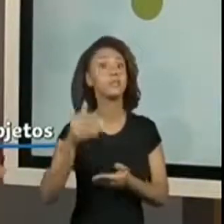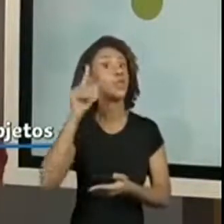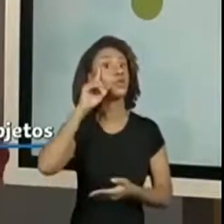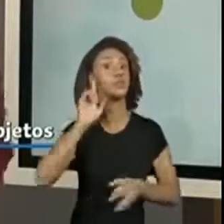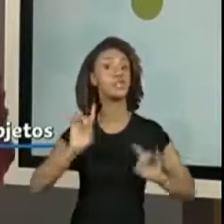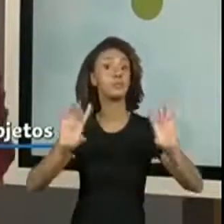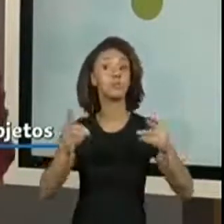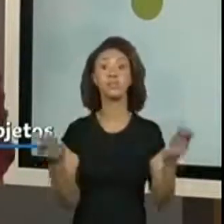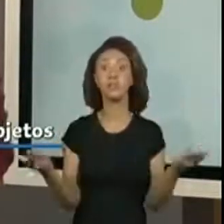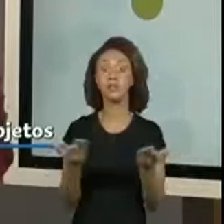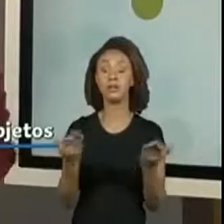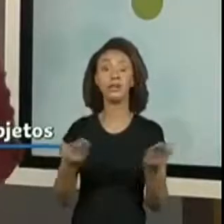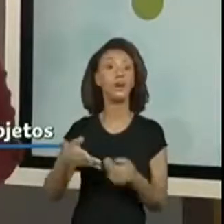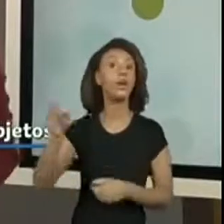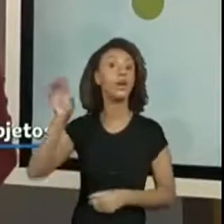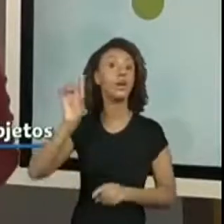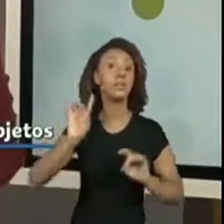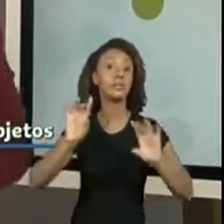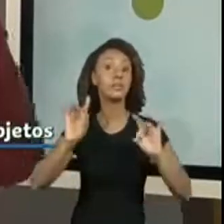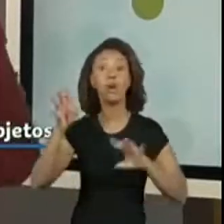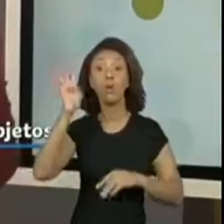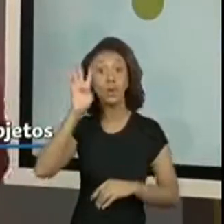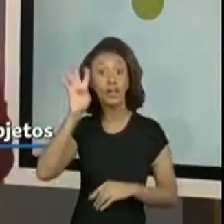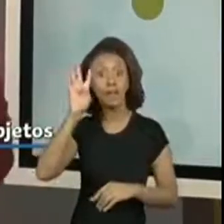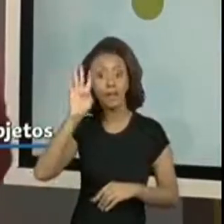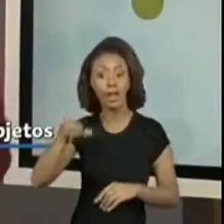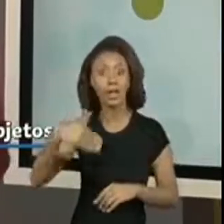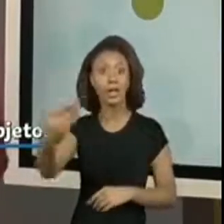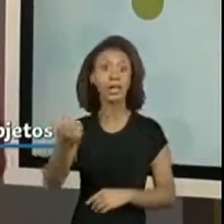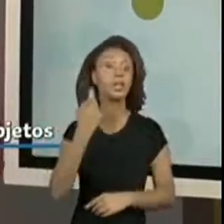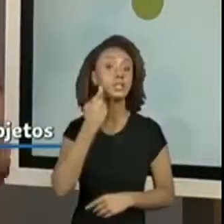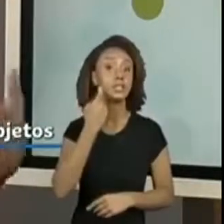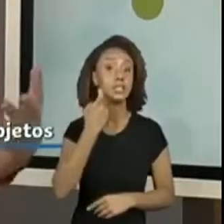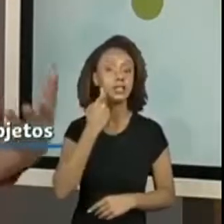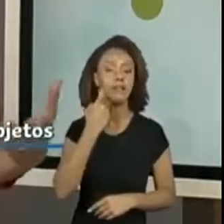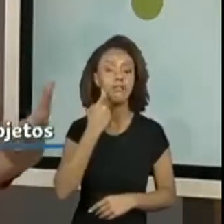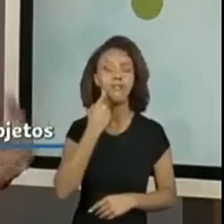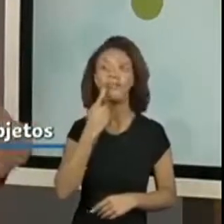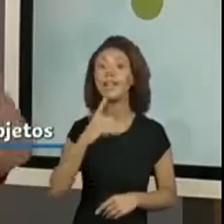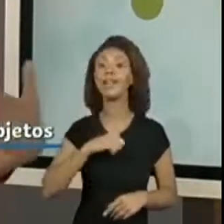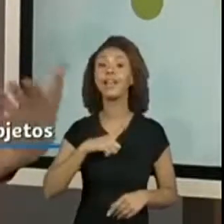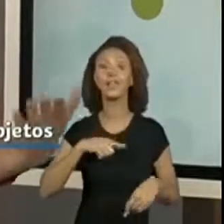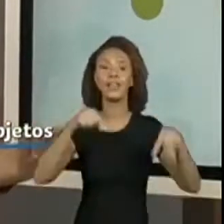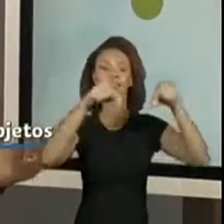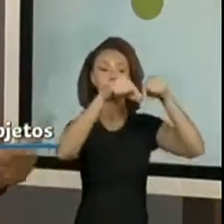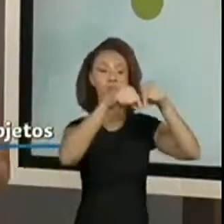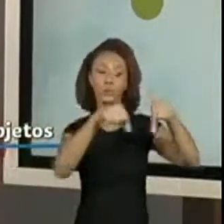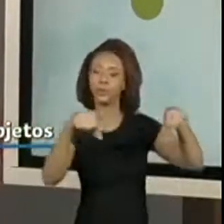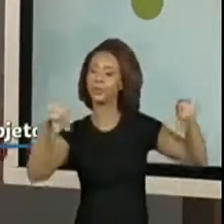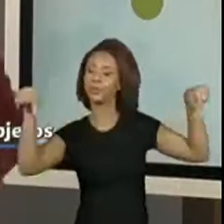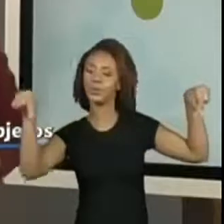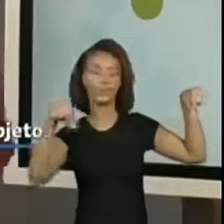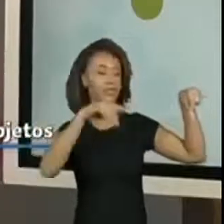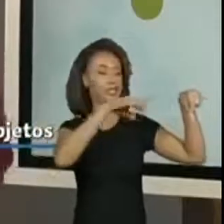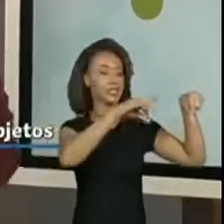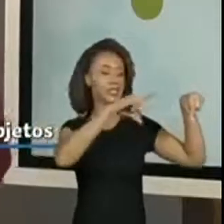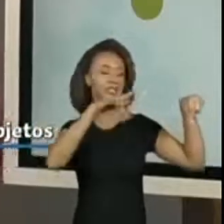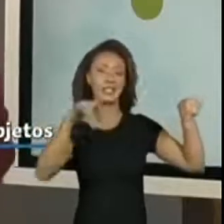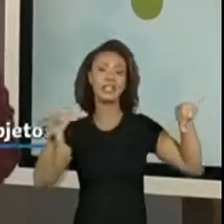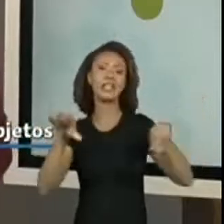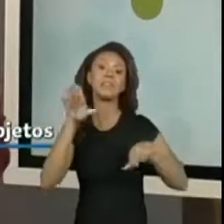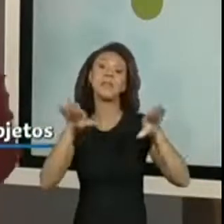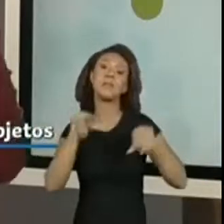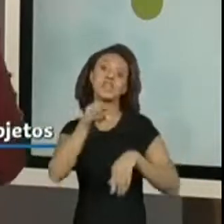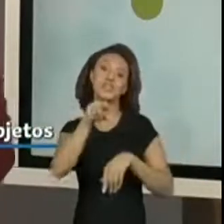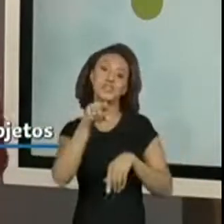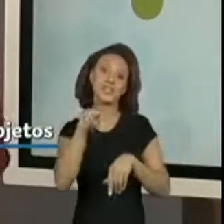quarta-feira e na sexta-feira nós vamos fazer um lindo varal ou mural, depende aí do espaço que